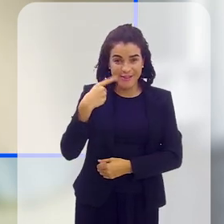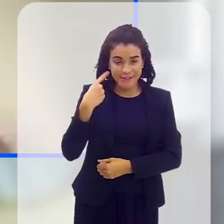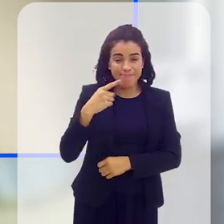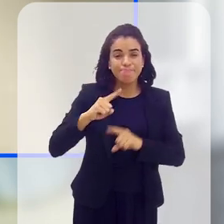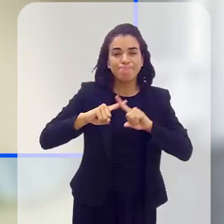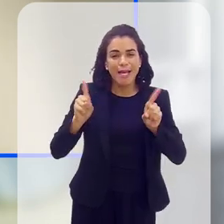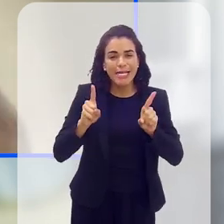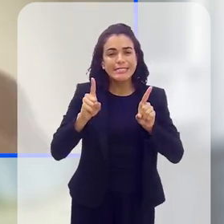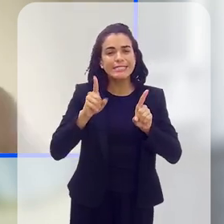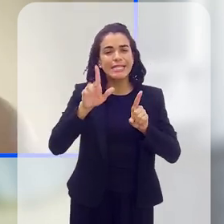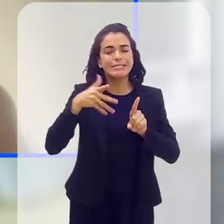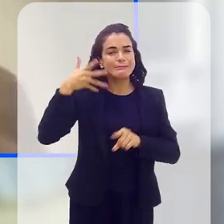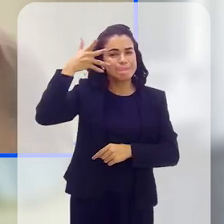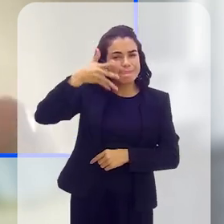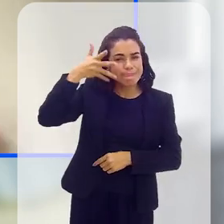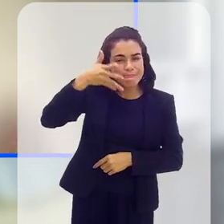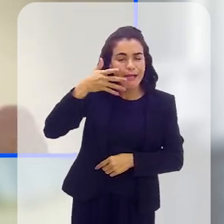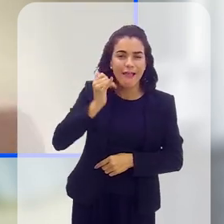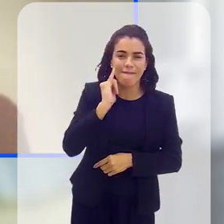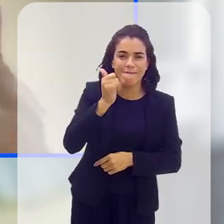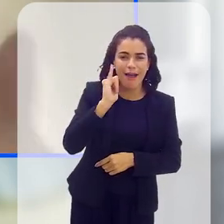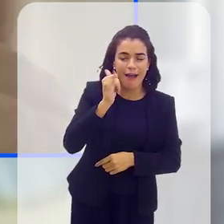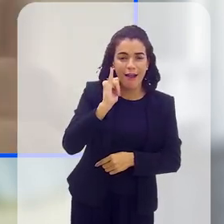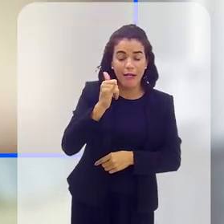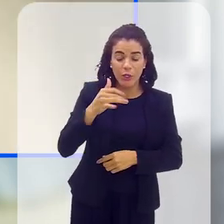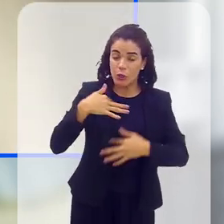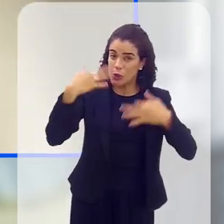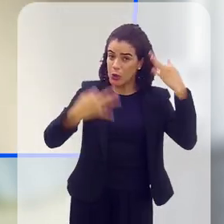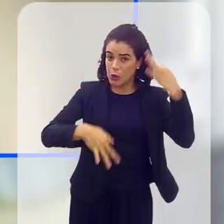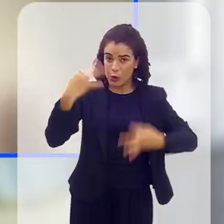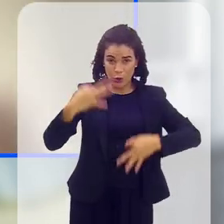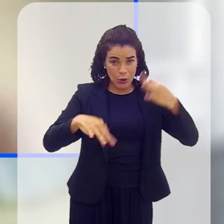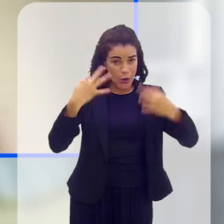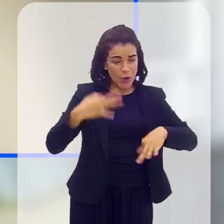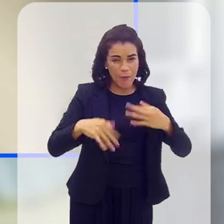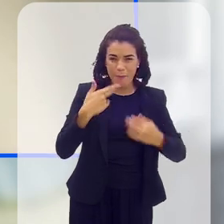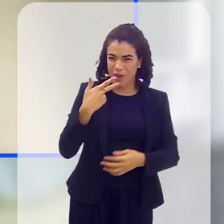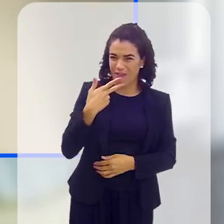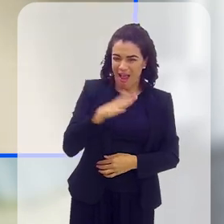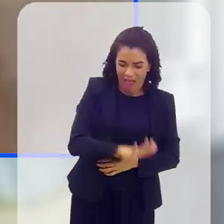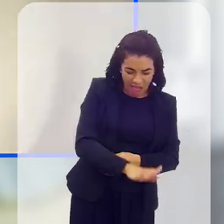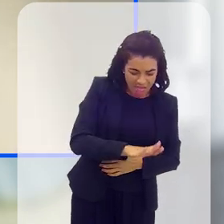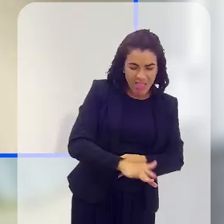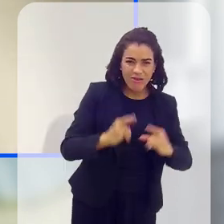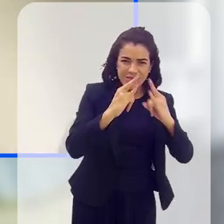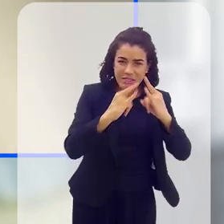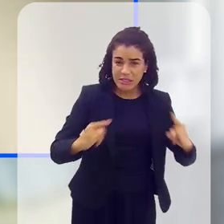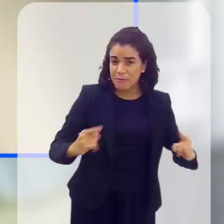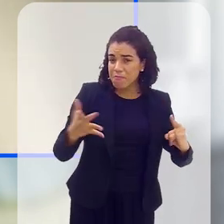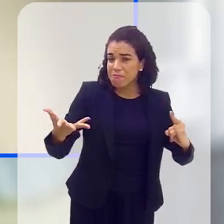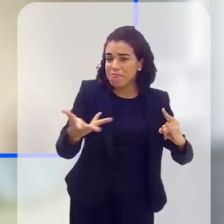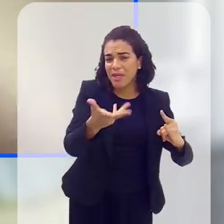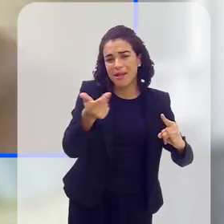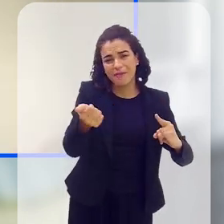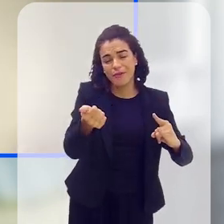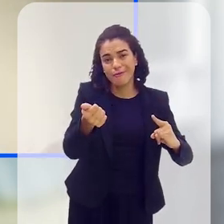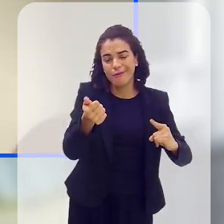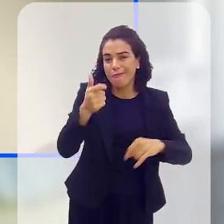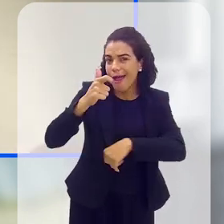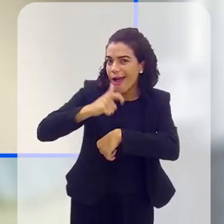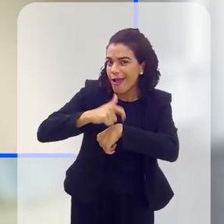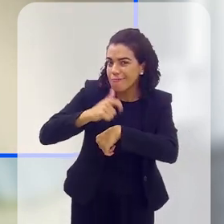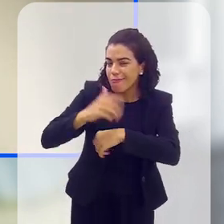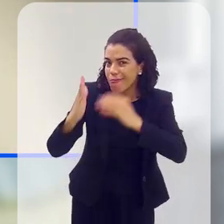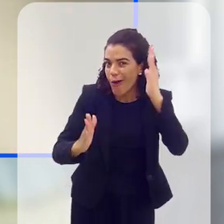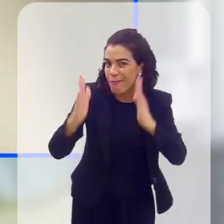é uma fala que me dói demais porque hoje eu tenho uma visão de pessoas de circo que são maravilhosas. Mas naquele